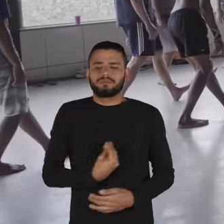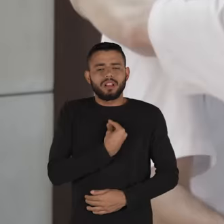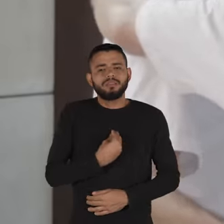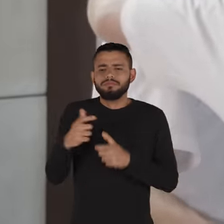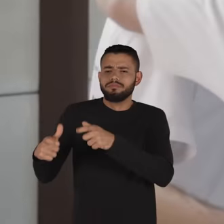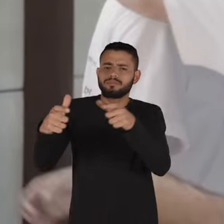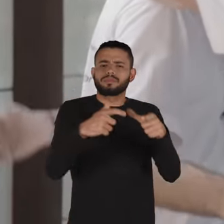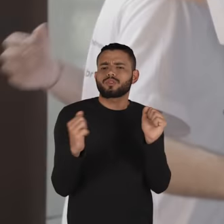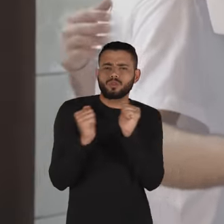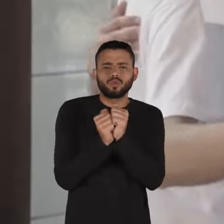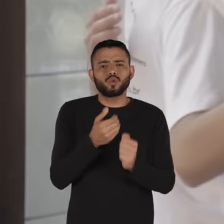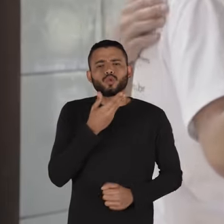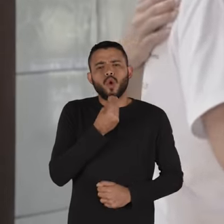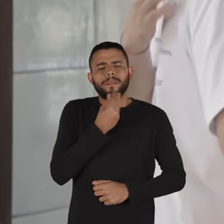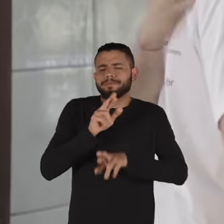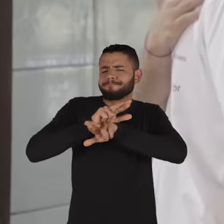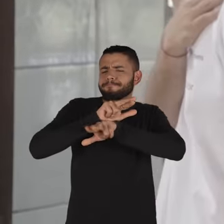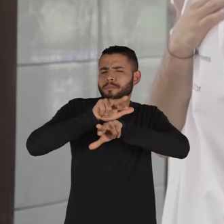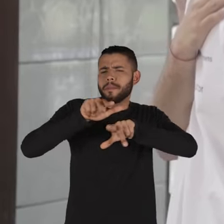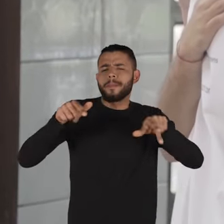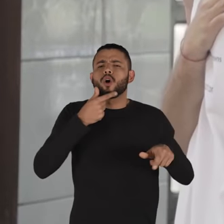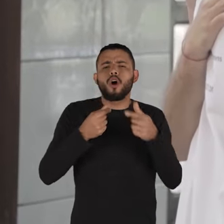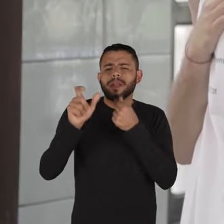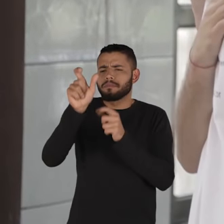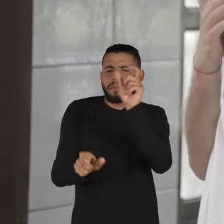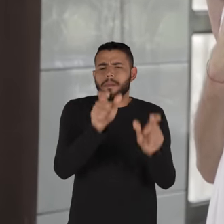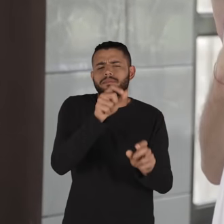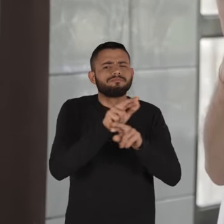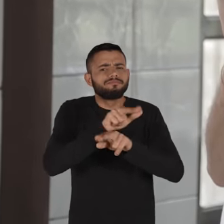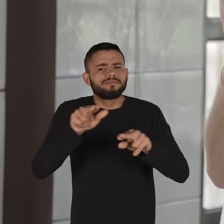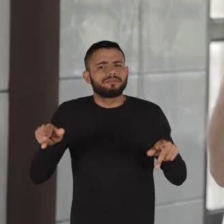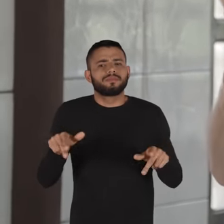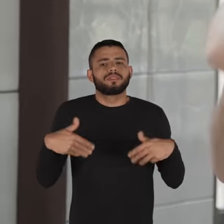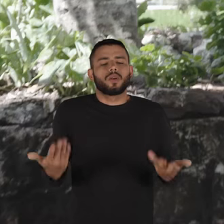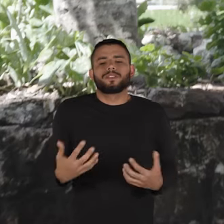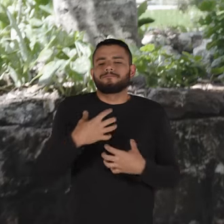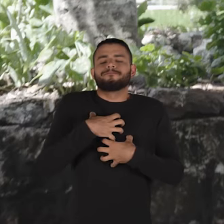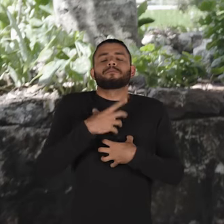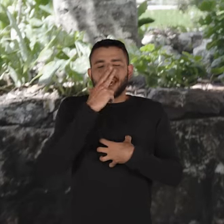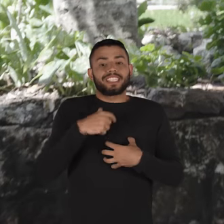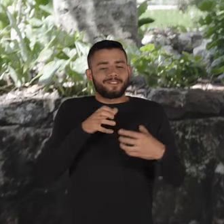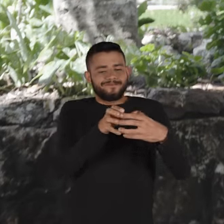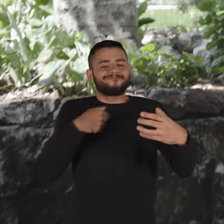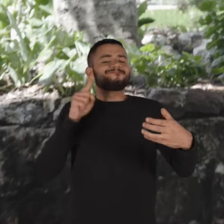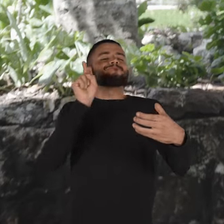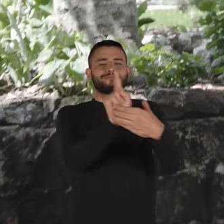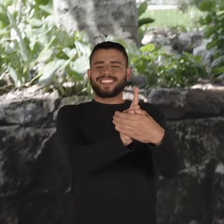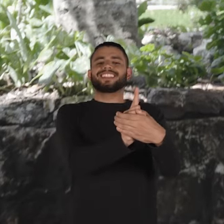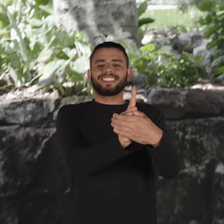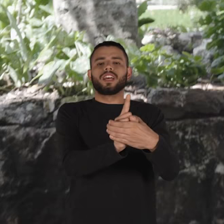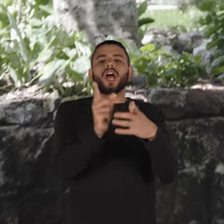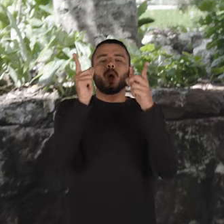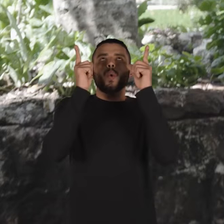espaços com esses outros homens, com essa pluralidade de homens, de masculino, essa sensação de pertencimento, assim, né, de